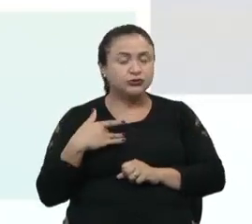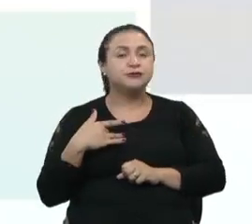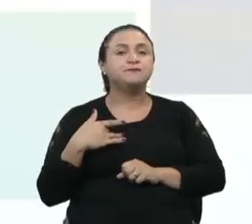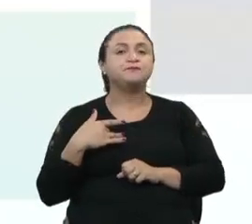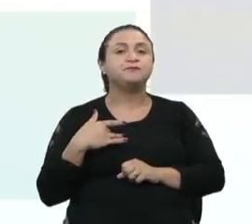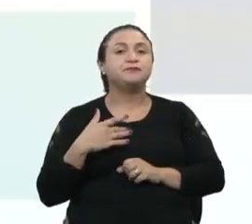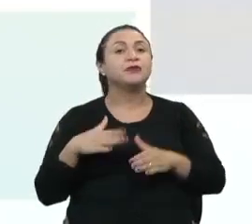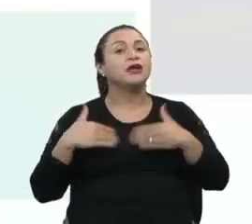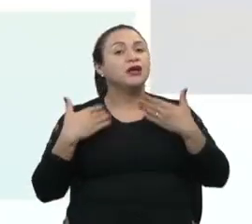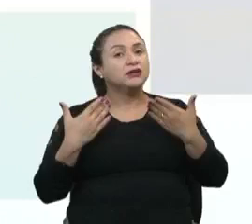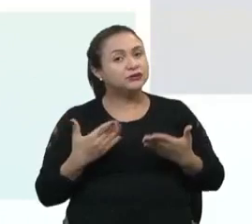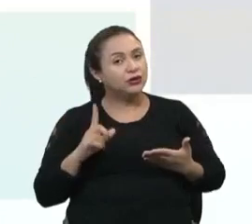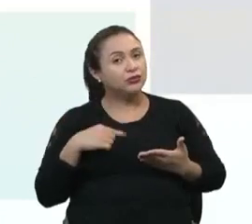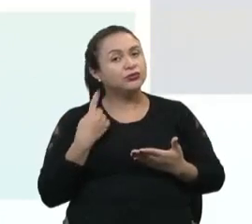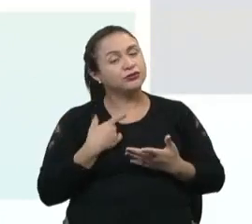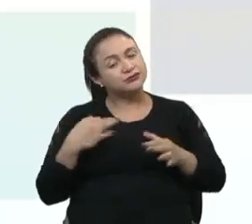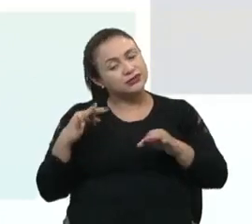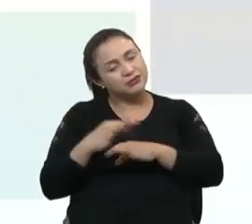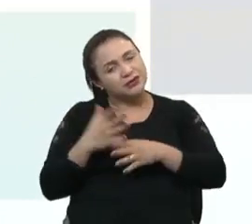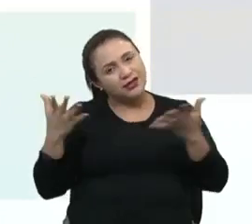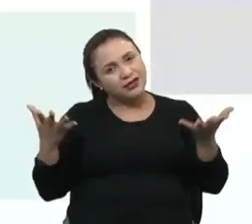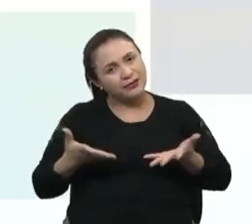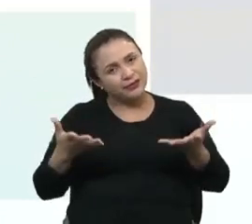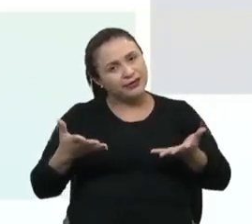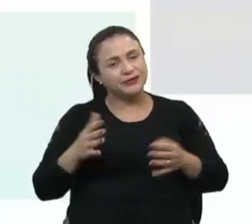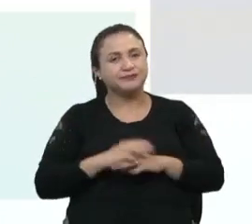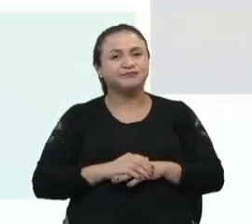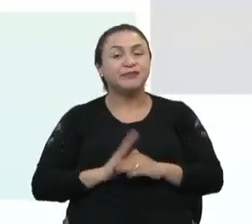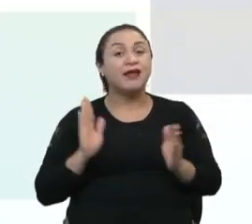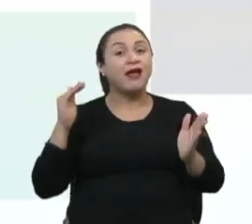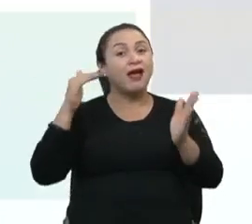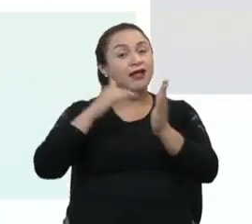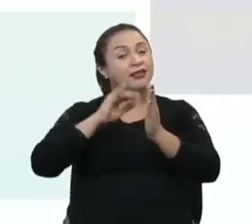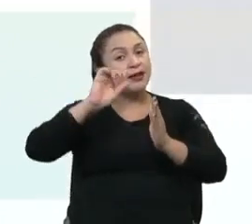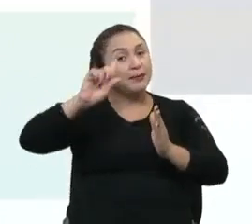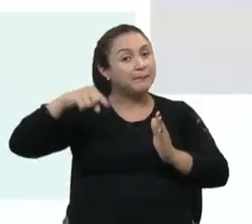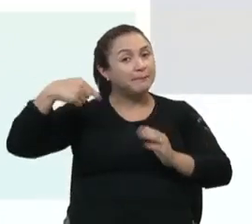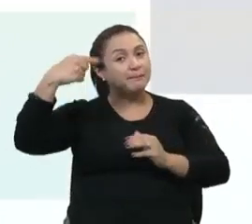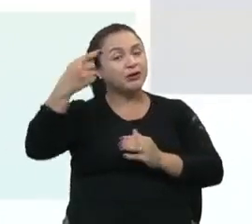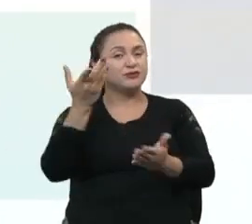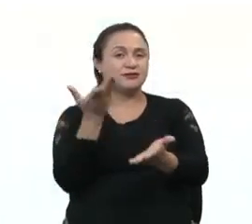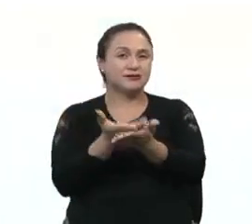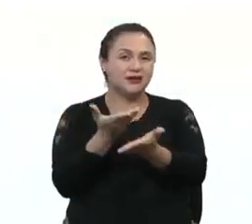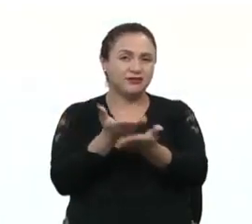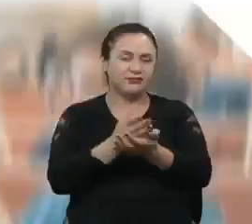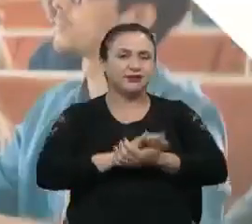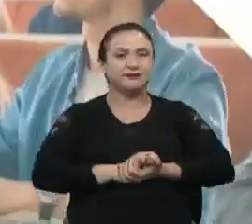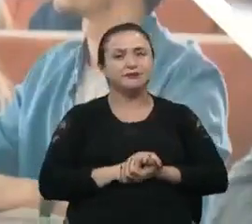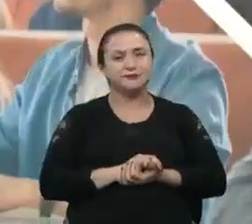Então, ficamos por aqui. Até a próxima aula.